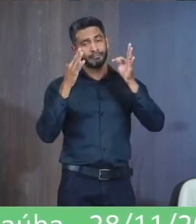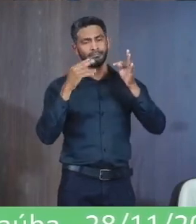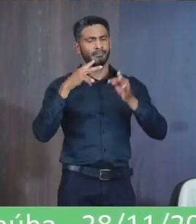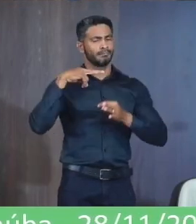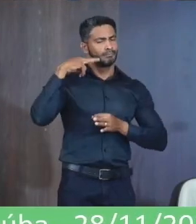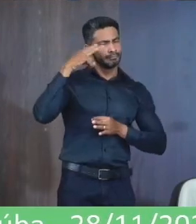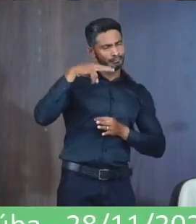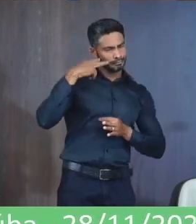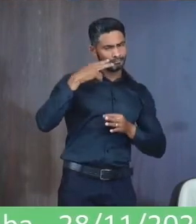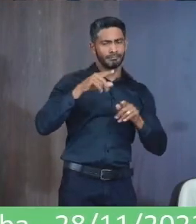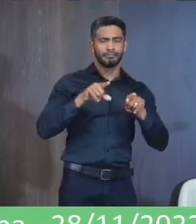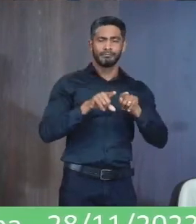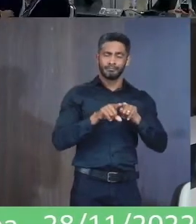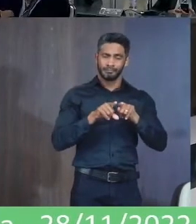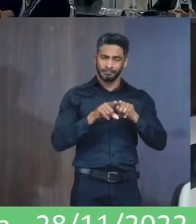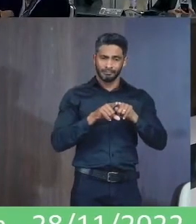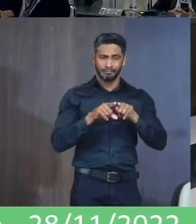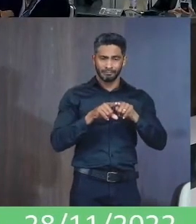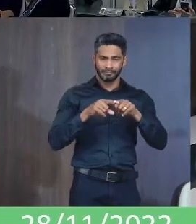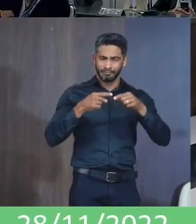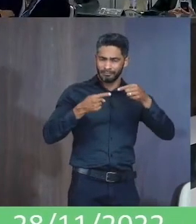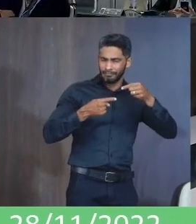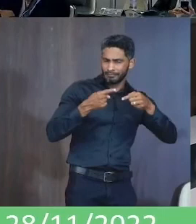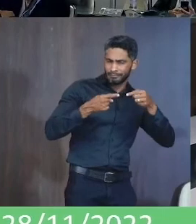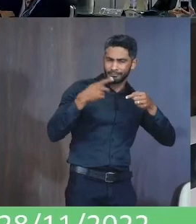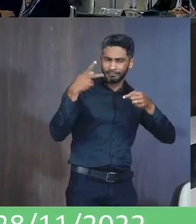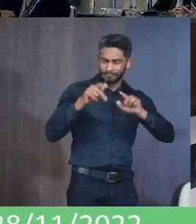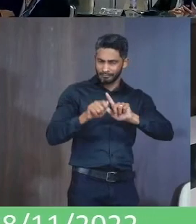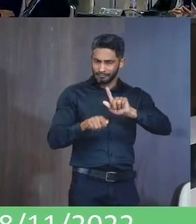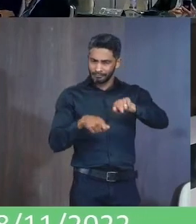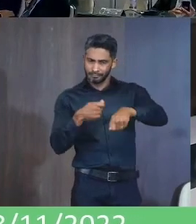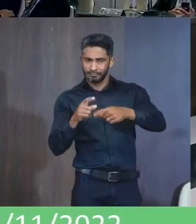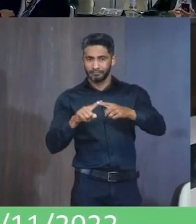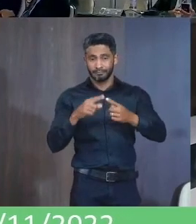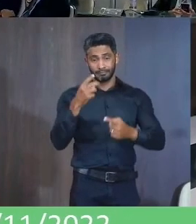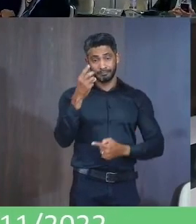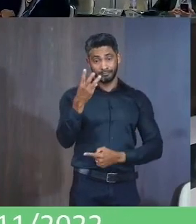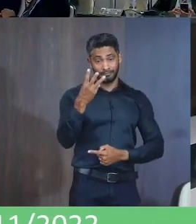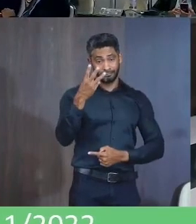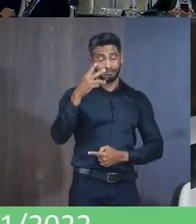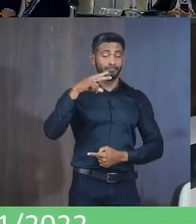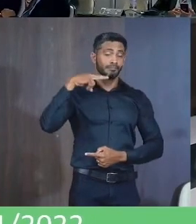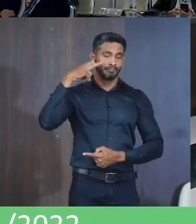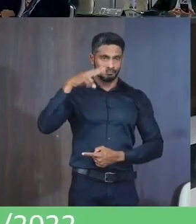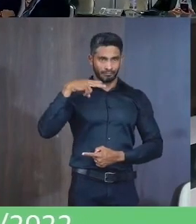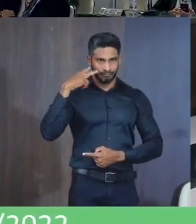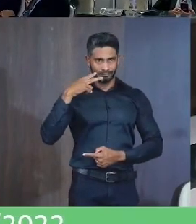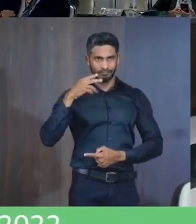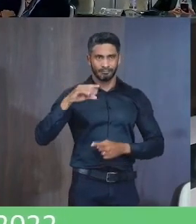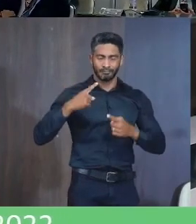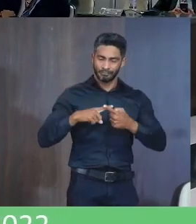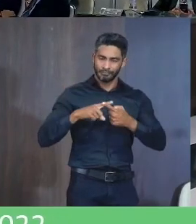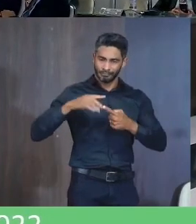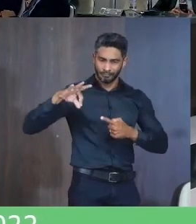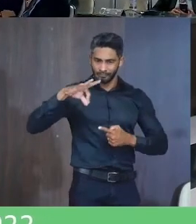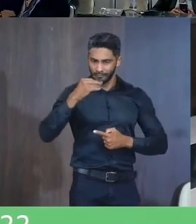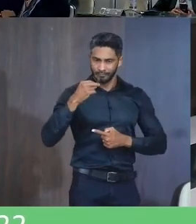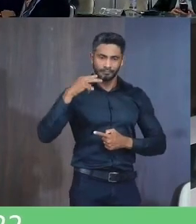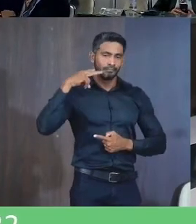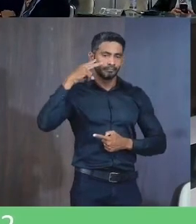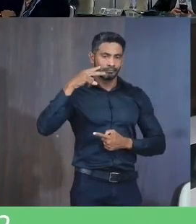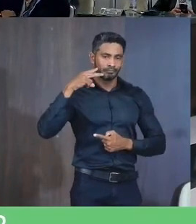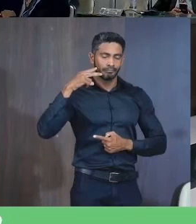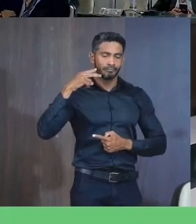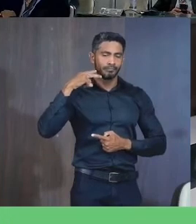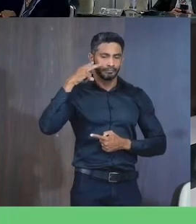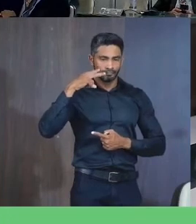vereador Que está levando Essa crítica Para a administração Mas três Porque todos os três Entraram